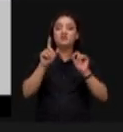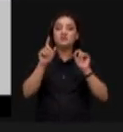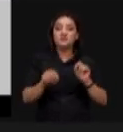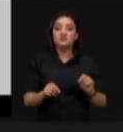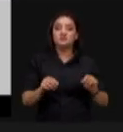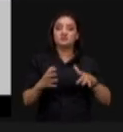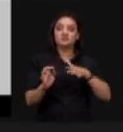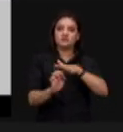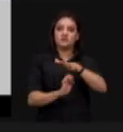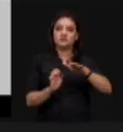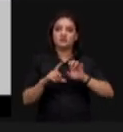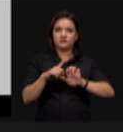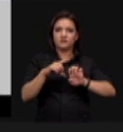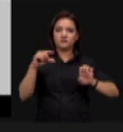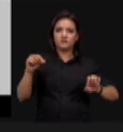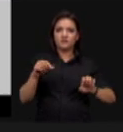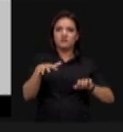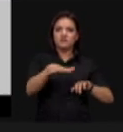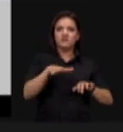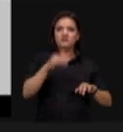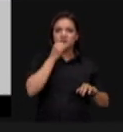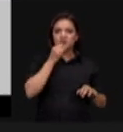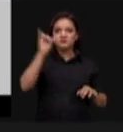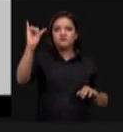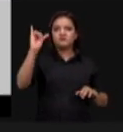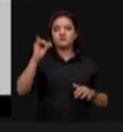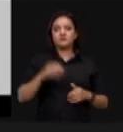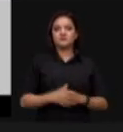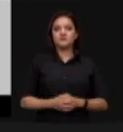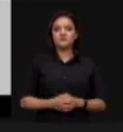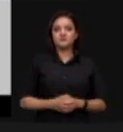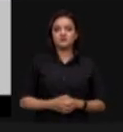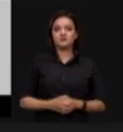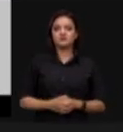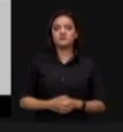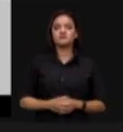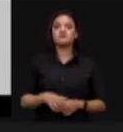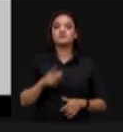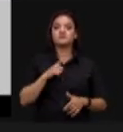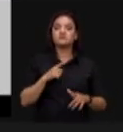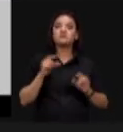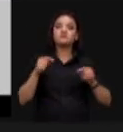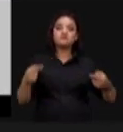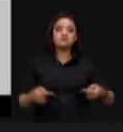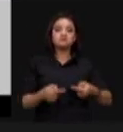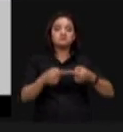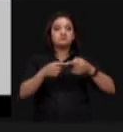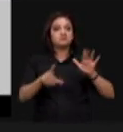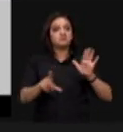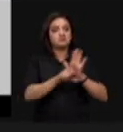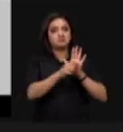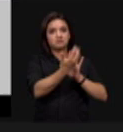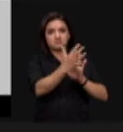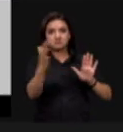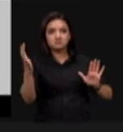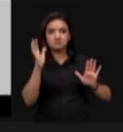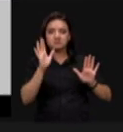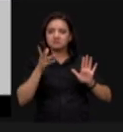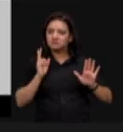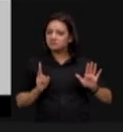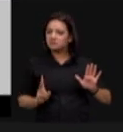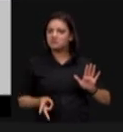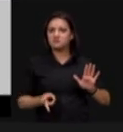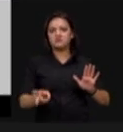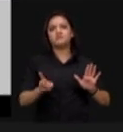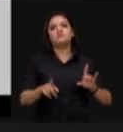empreendimentos setor de energia setor de energia harmoniza-se com a legislação ambiental desde sempre dentro de